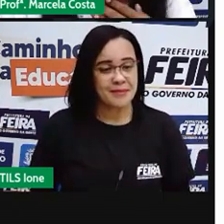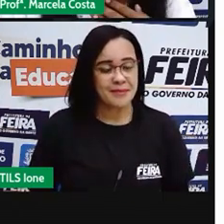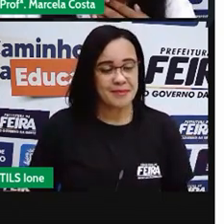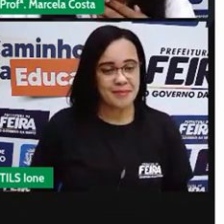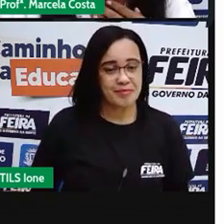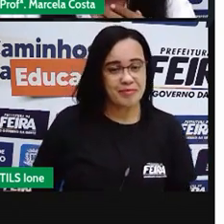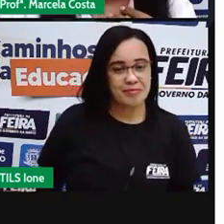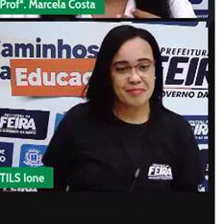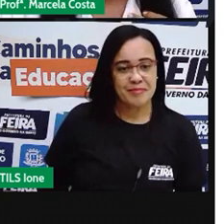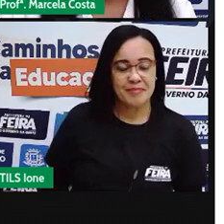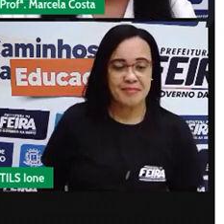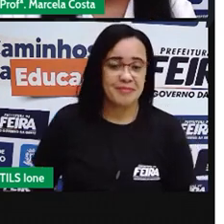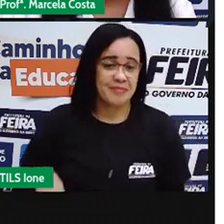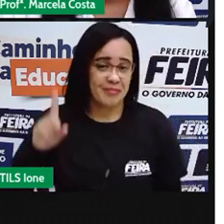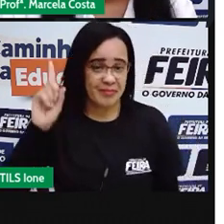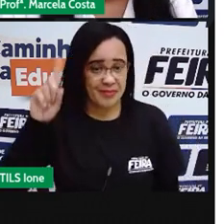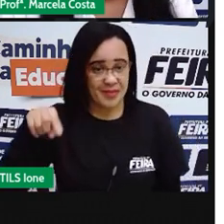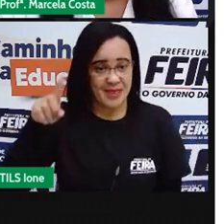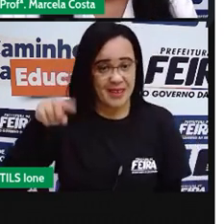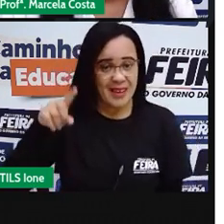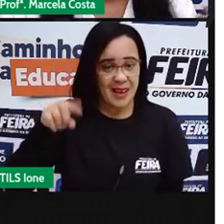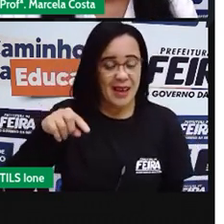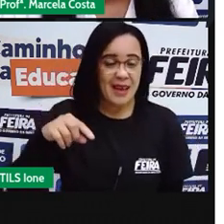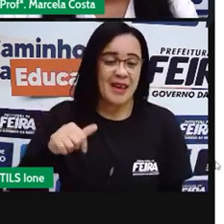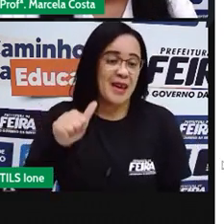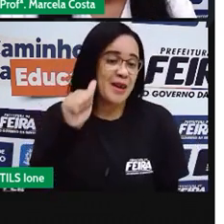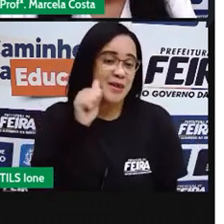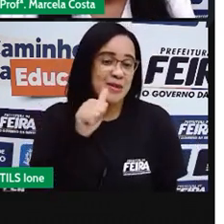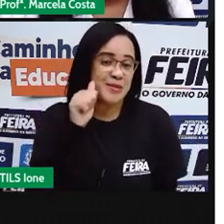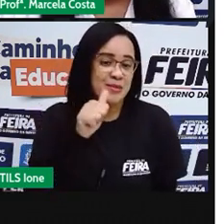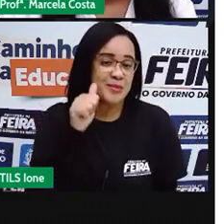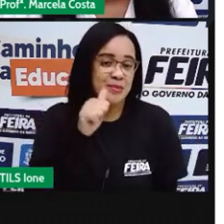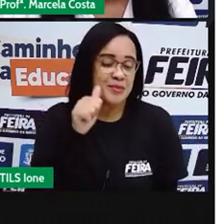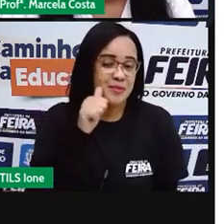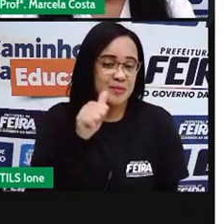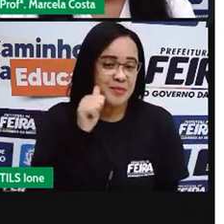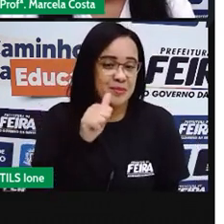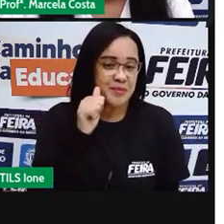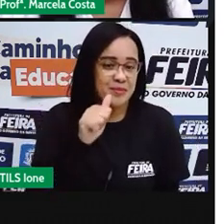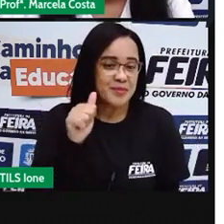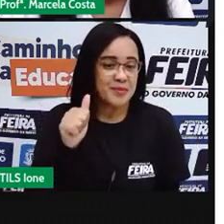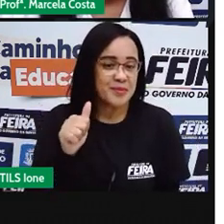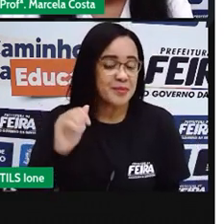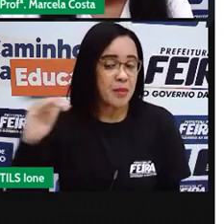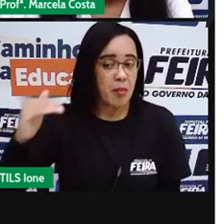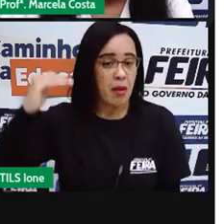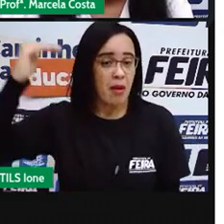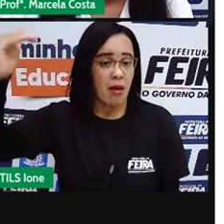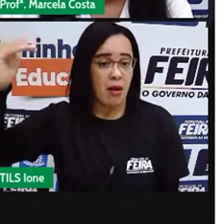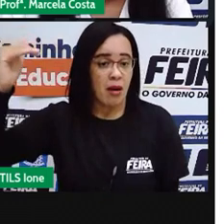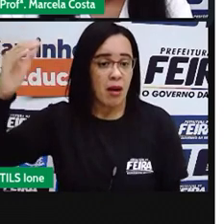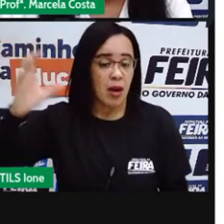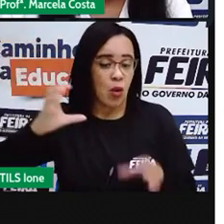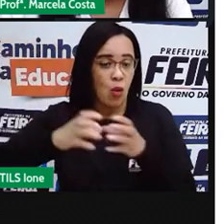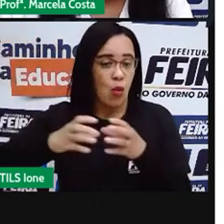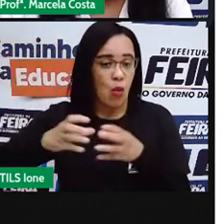é a menina maior aqui desse grupo de crianças,